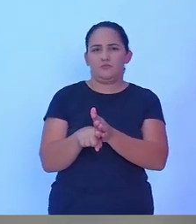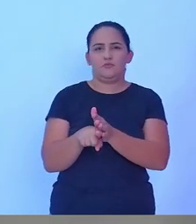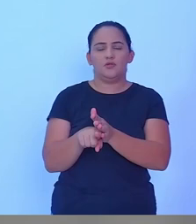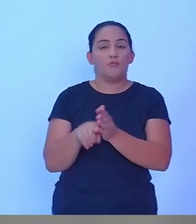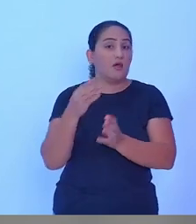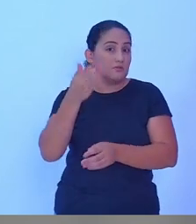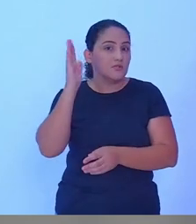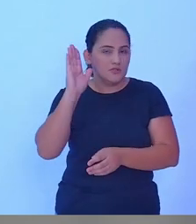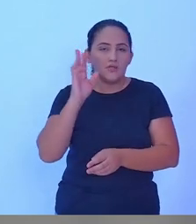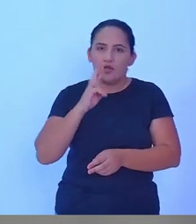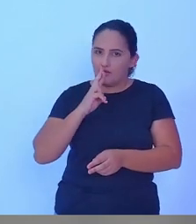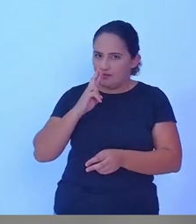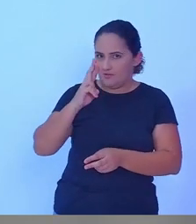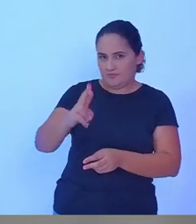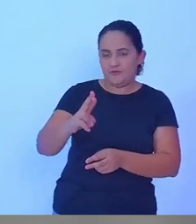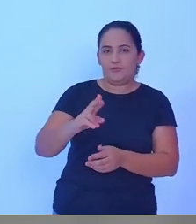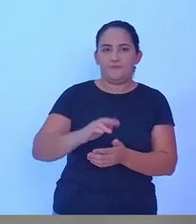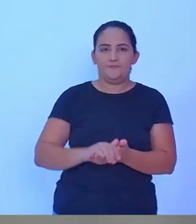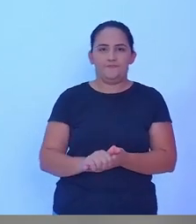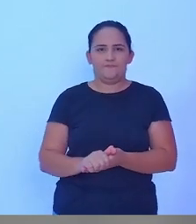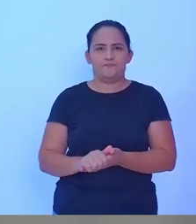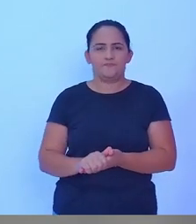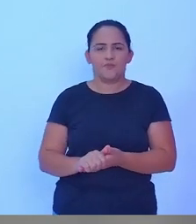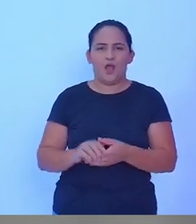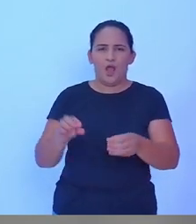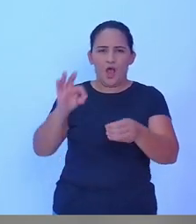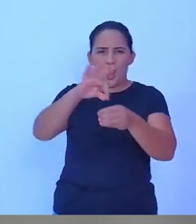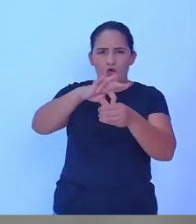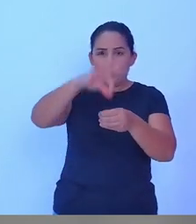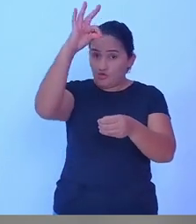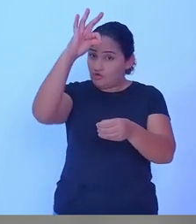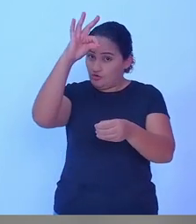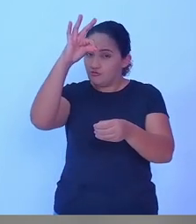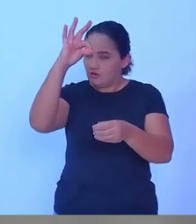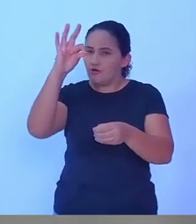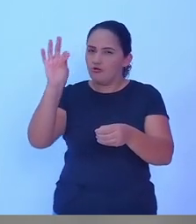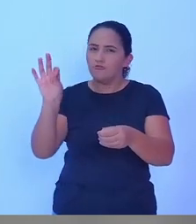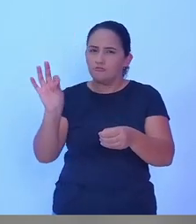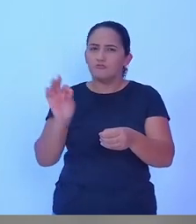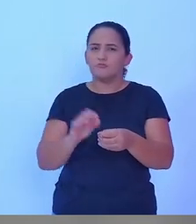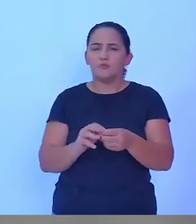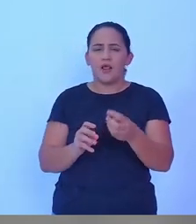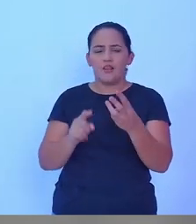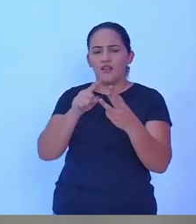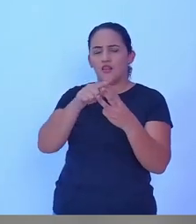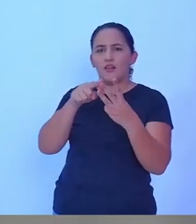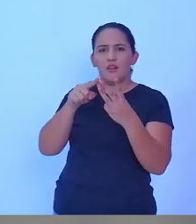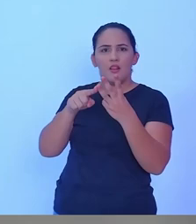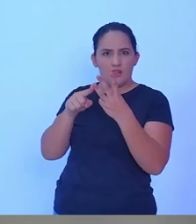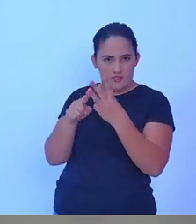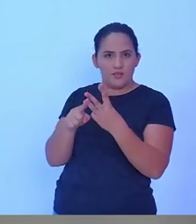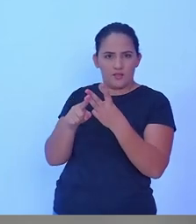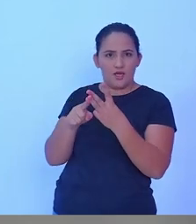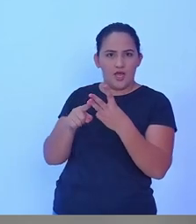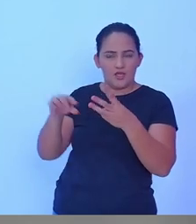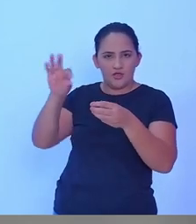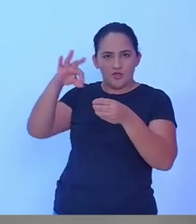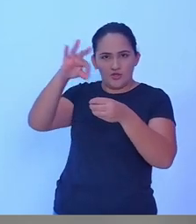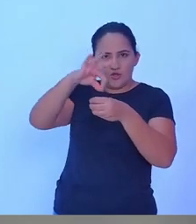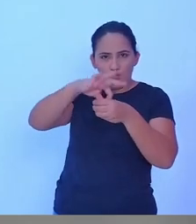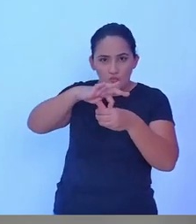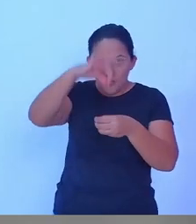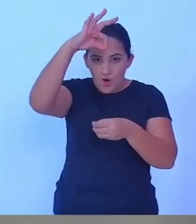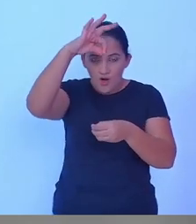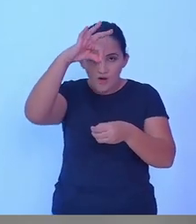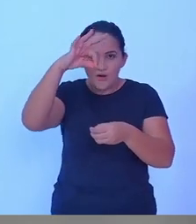os candidatos. Será feito o sorteio, eu tenho três envelopes aqui, o candidato escolhe o envelope, ali